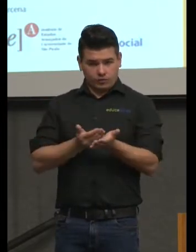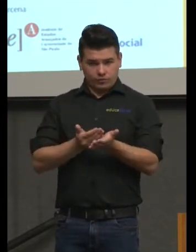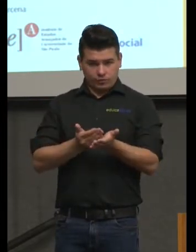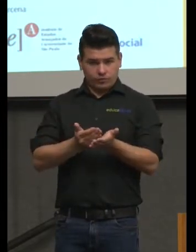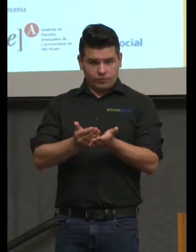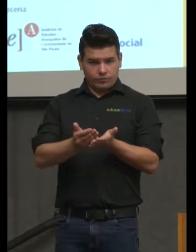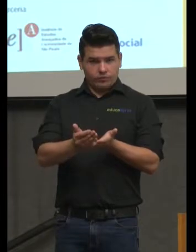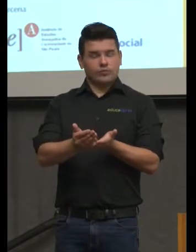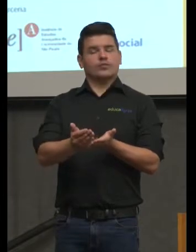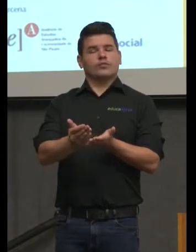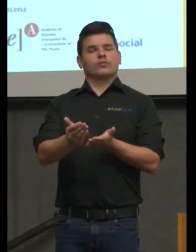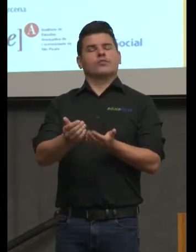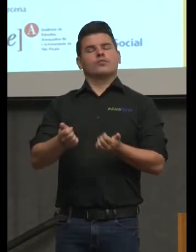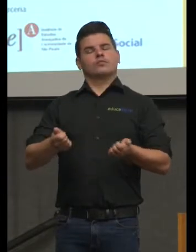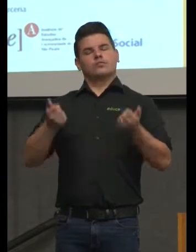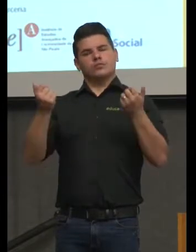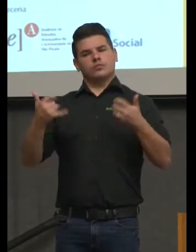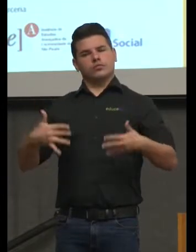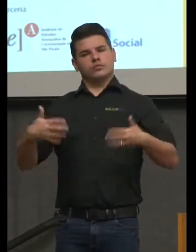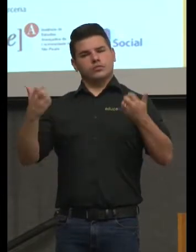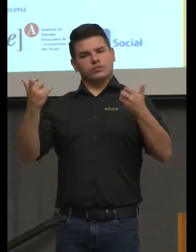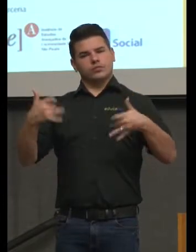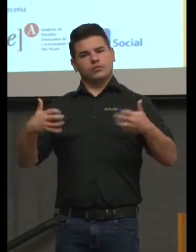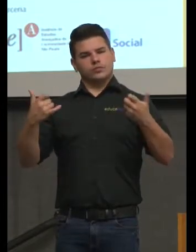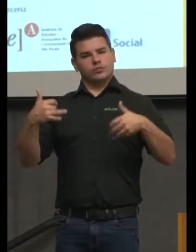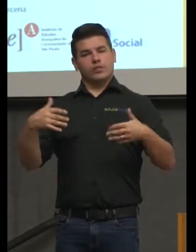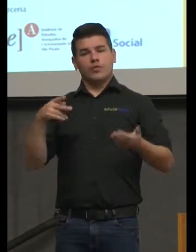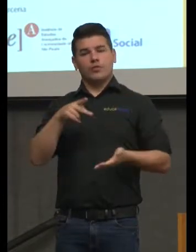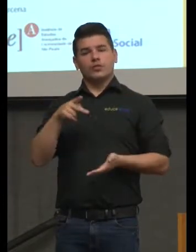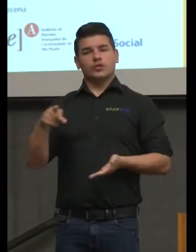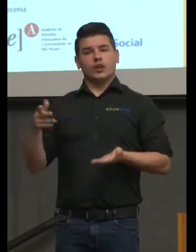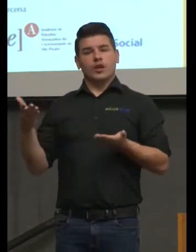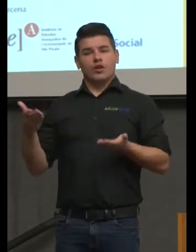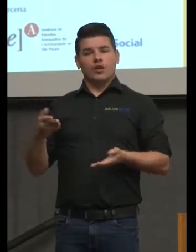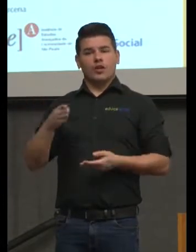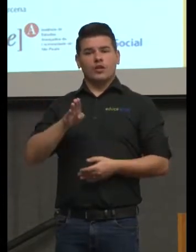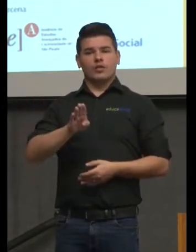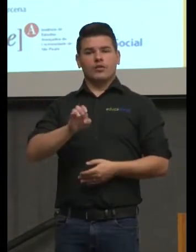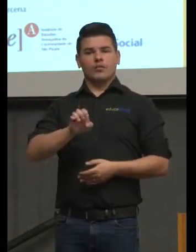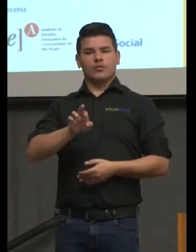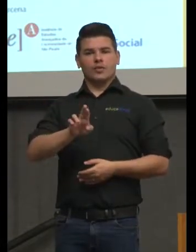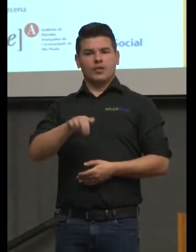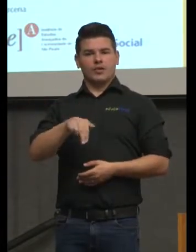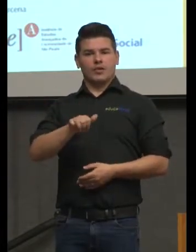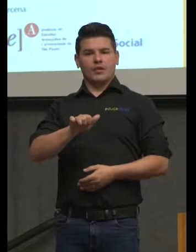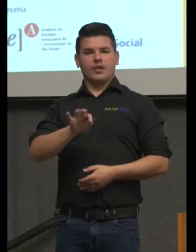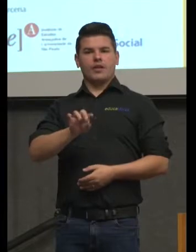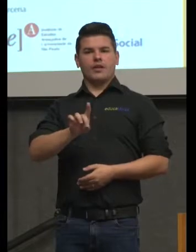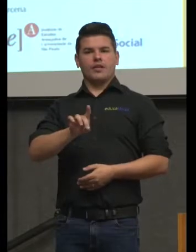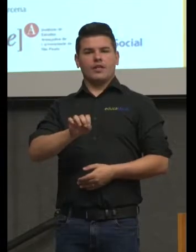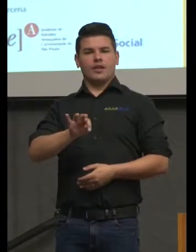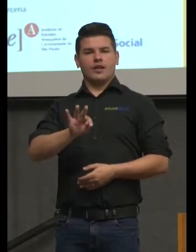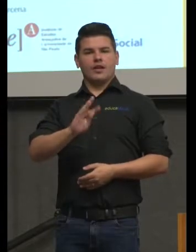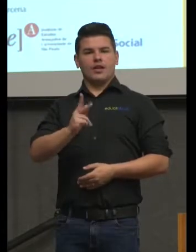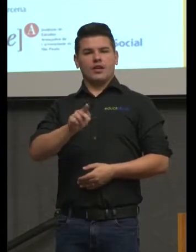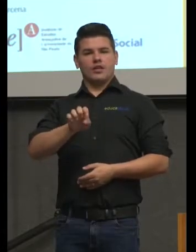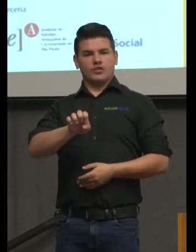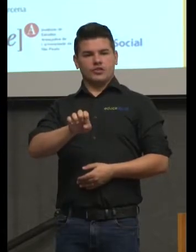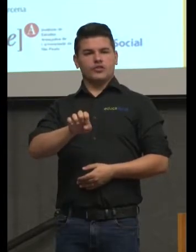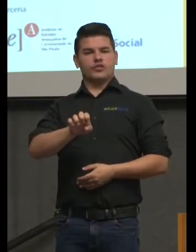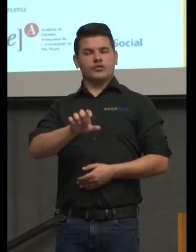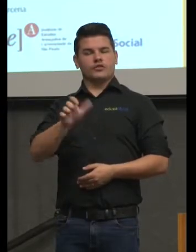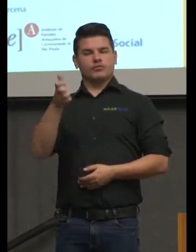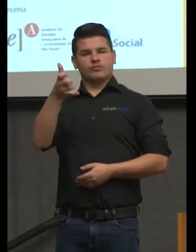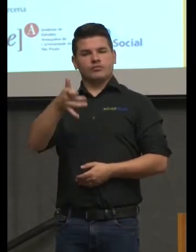descer e deixar a professora Pena Dete comandando a mesa. e a